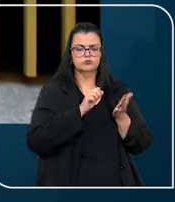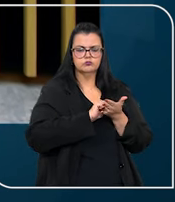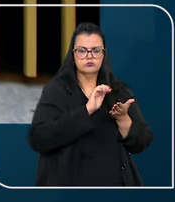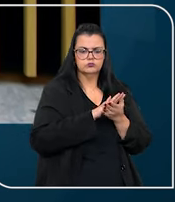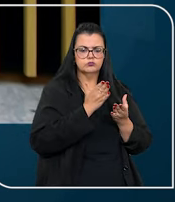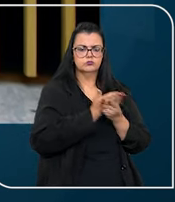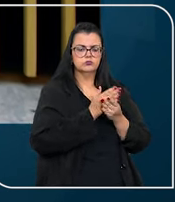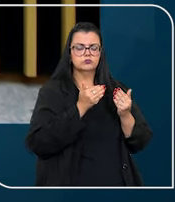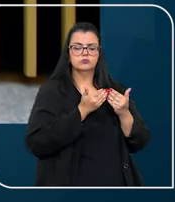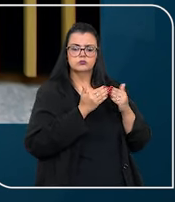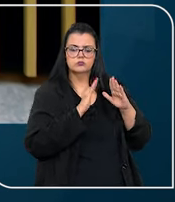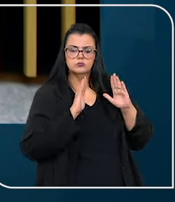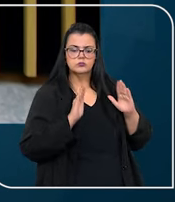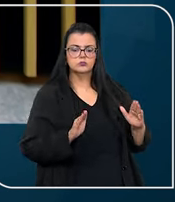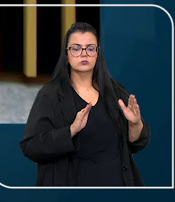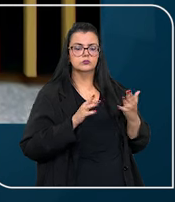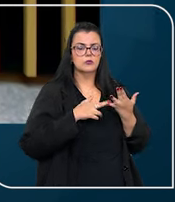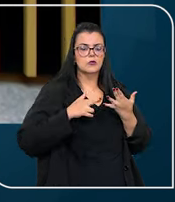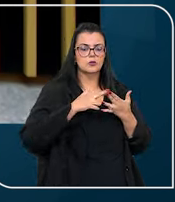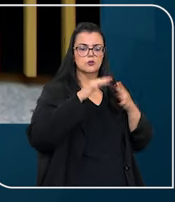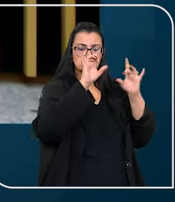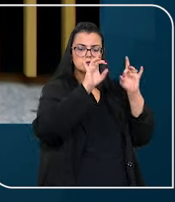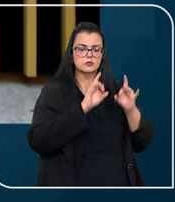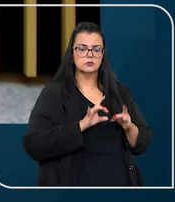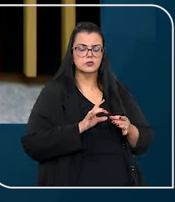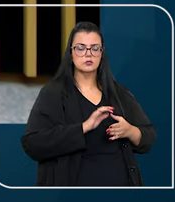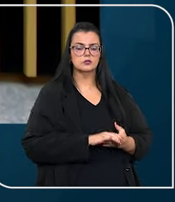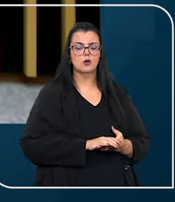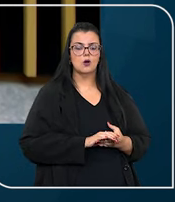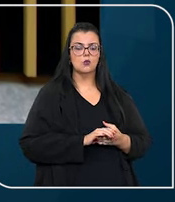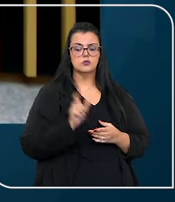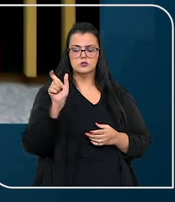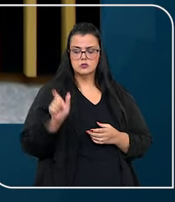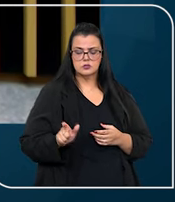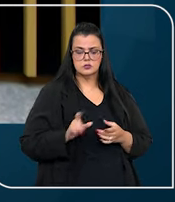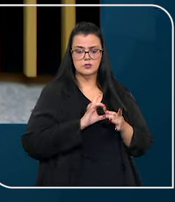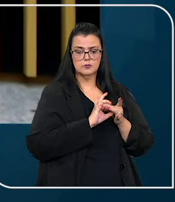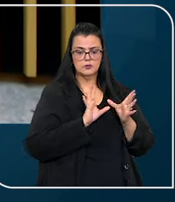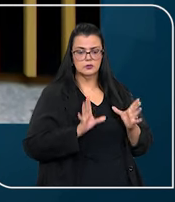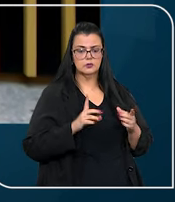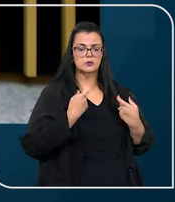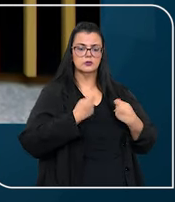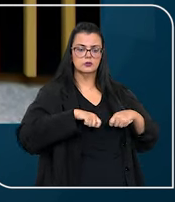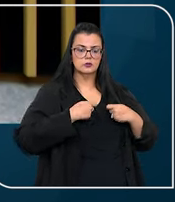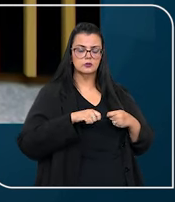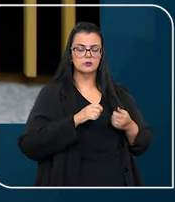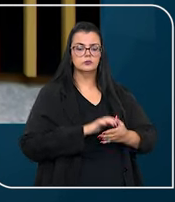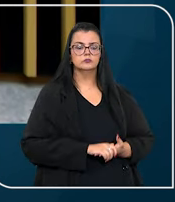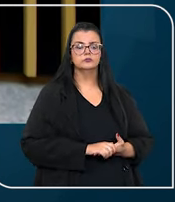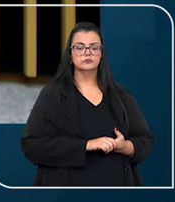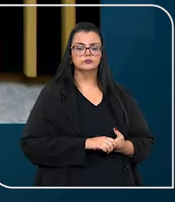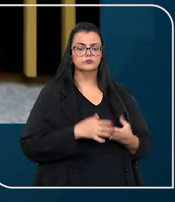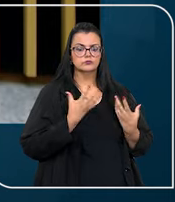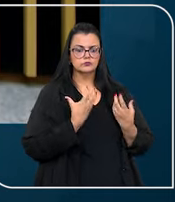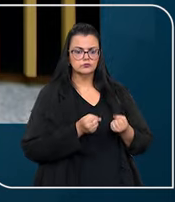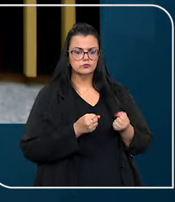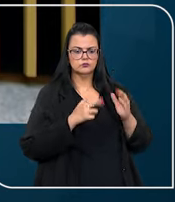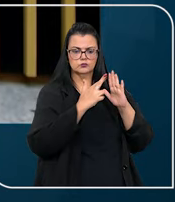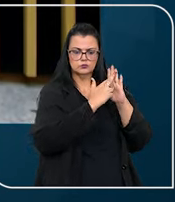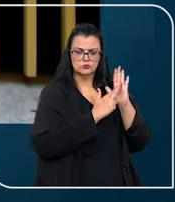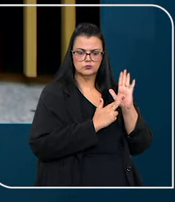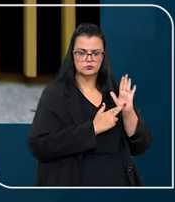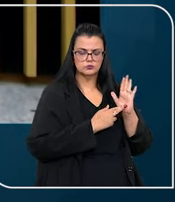essa decisão foi proferida em Recurso Especial Avulso, o que torna necessária a adoção de um